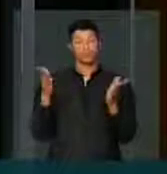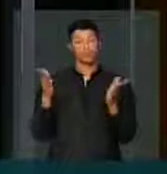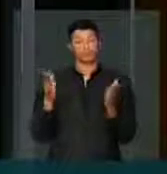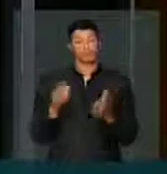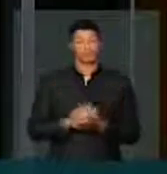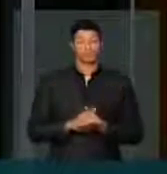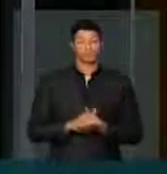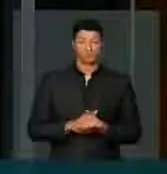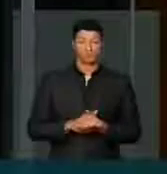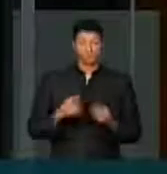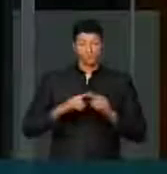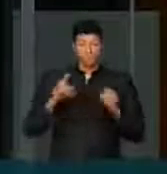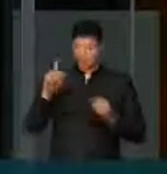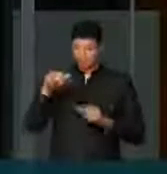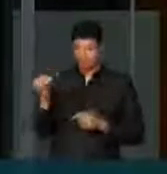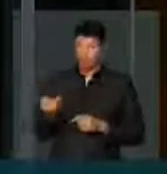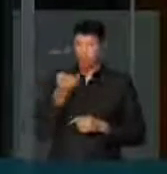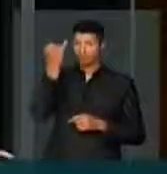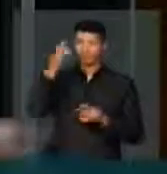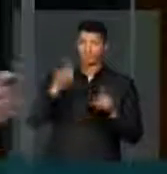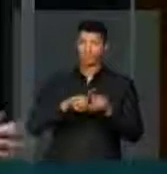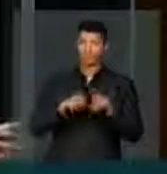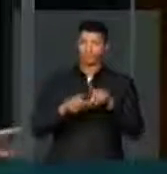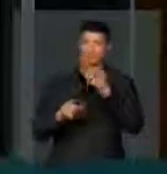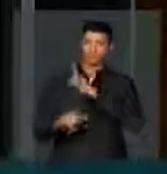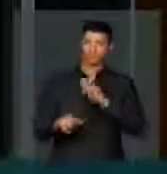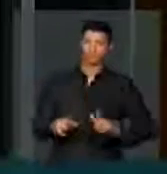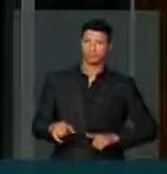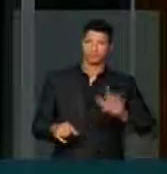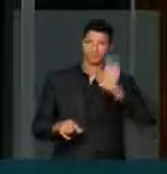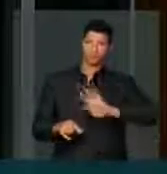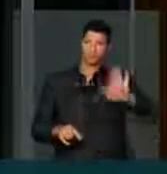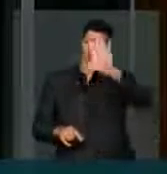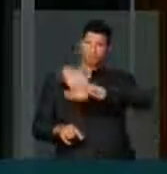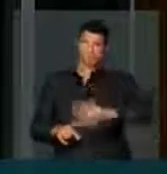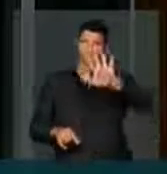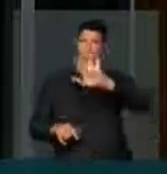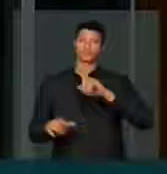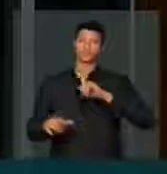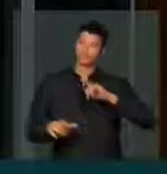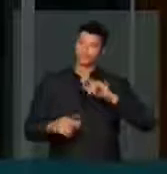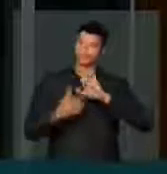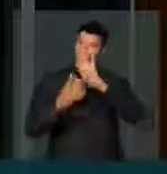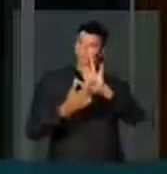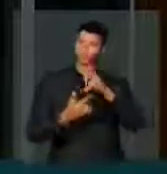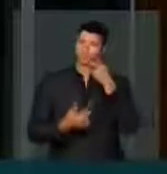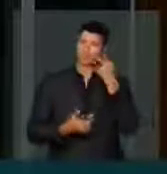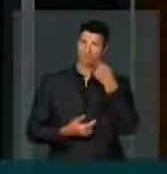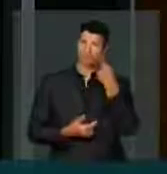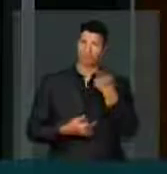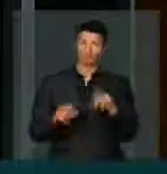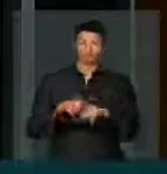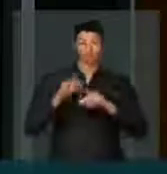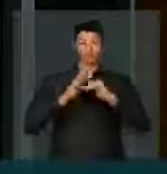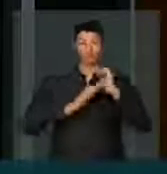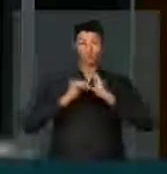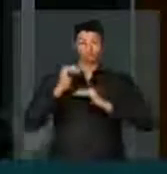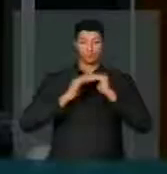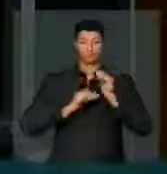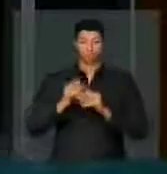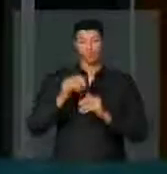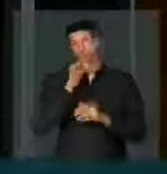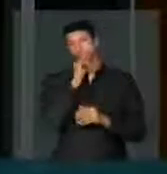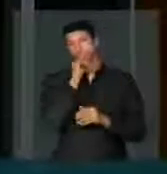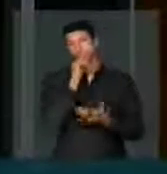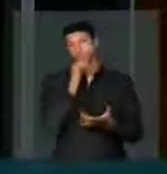mas é importante também que o governo federal dê um sinal no que diz respeito,